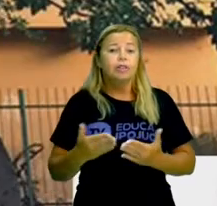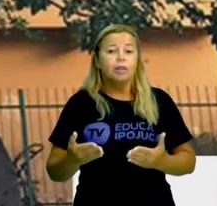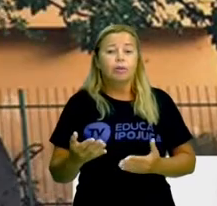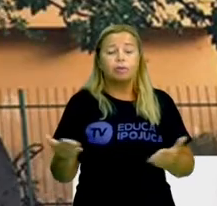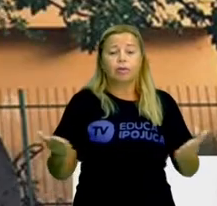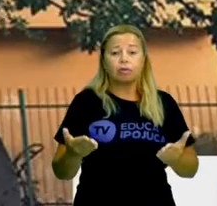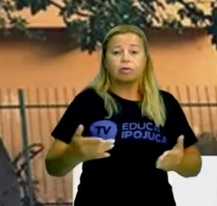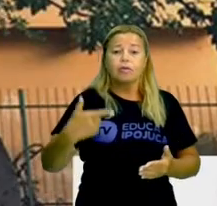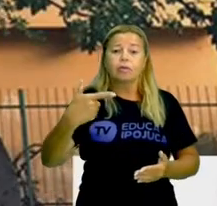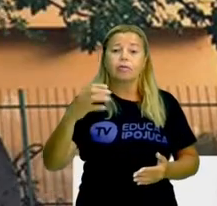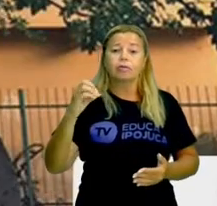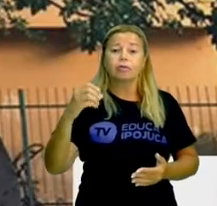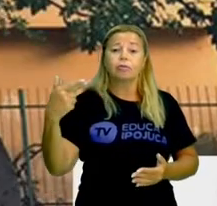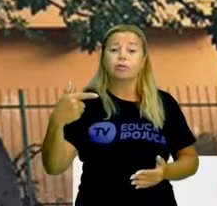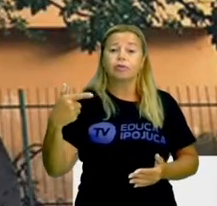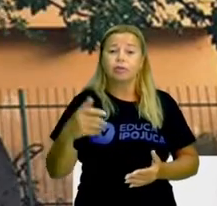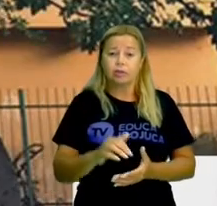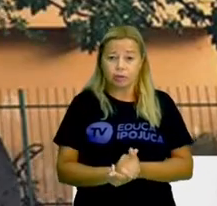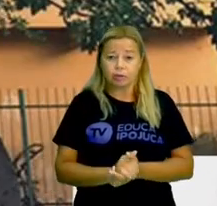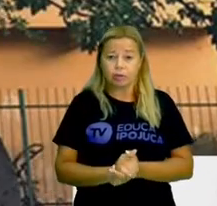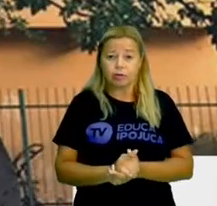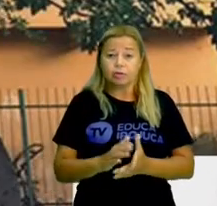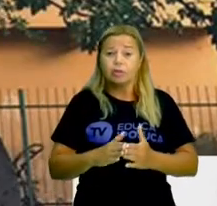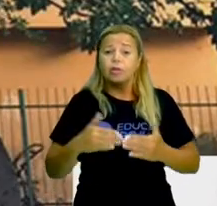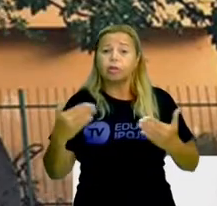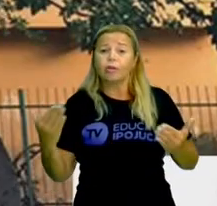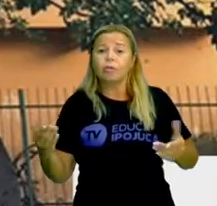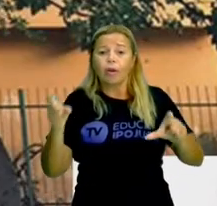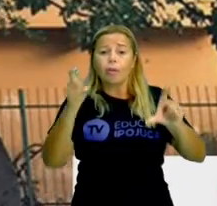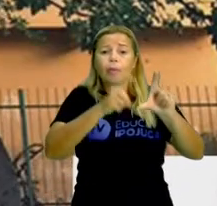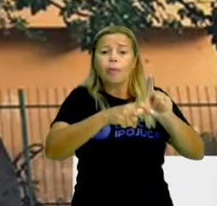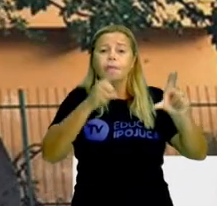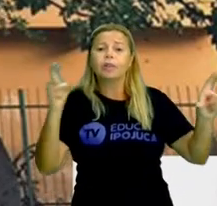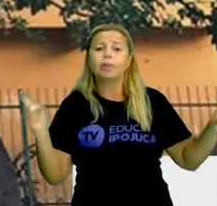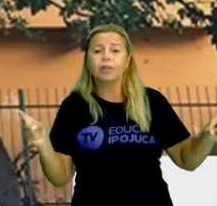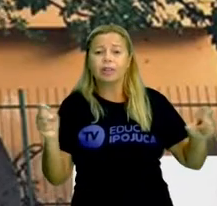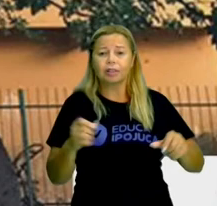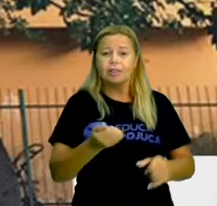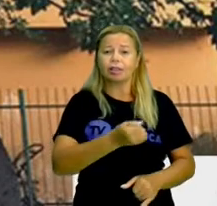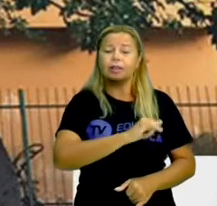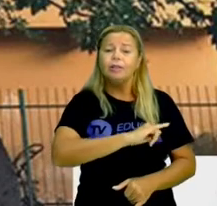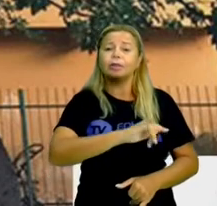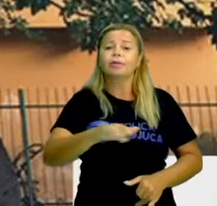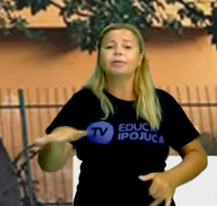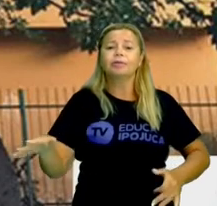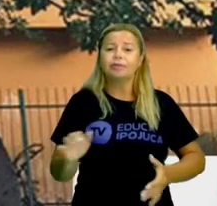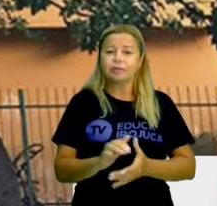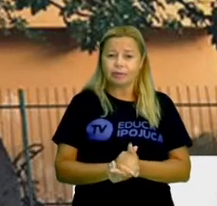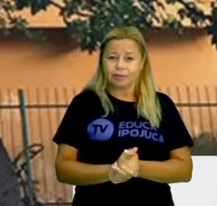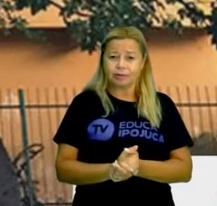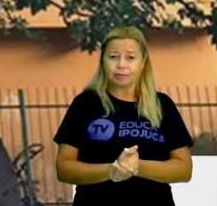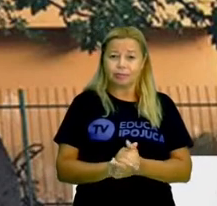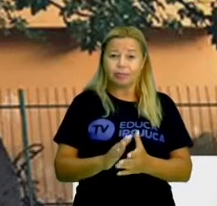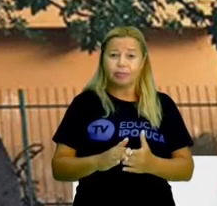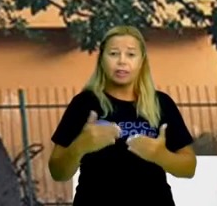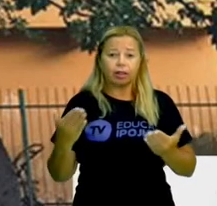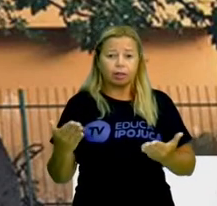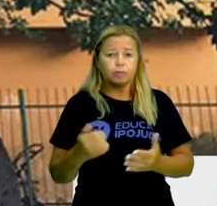completando quantos anos de emancipação? Pois é. Se a emancipação ocorrer em